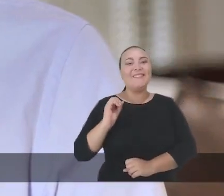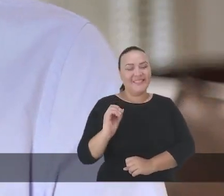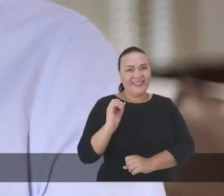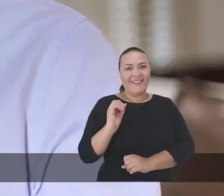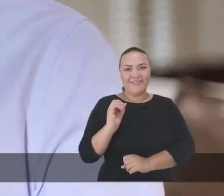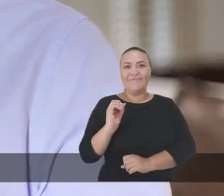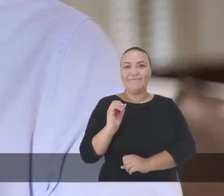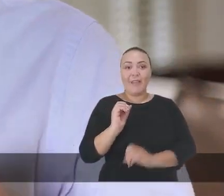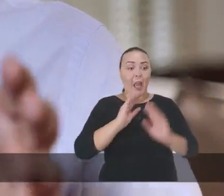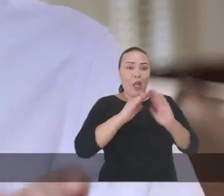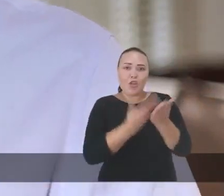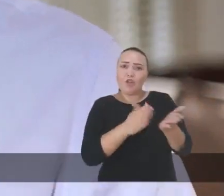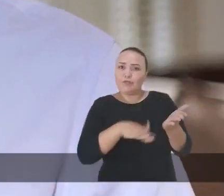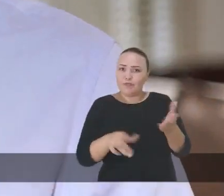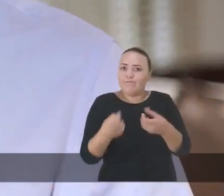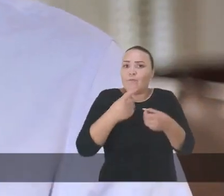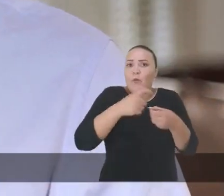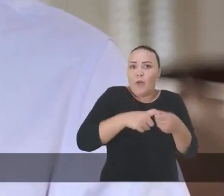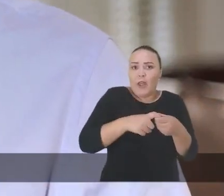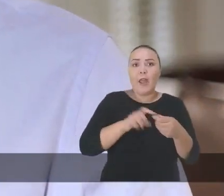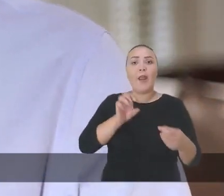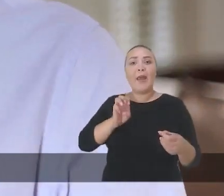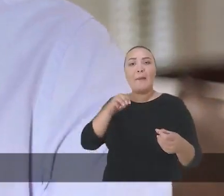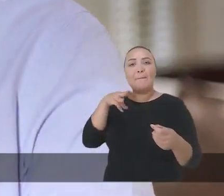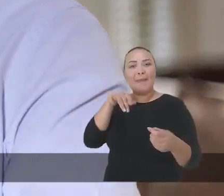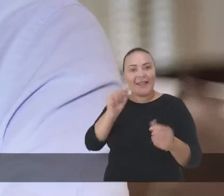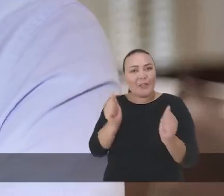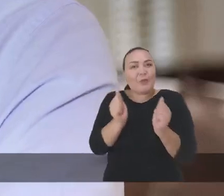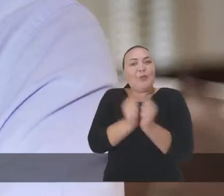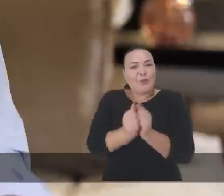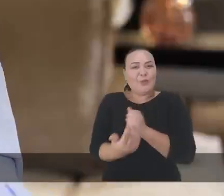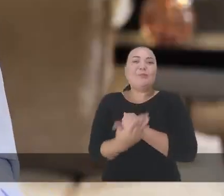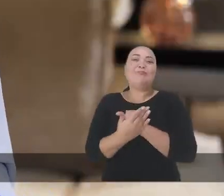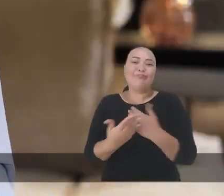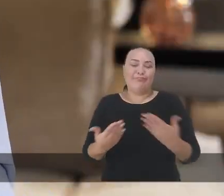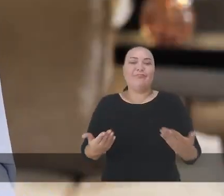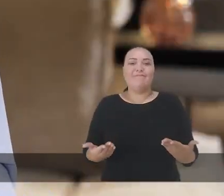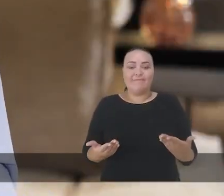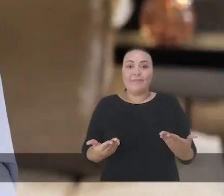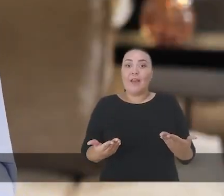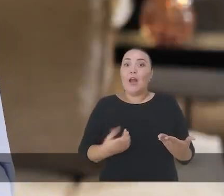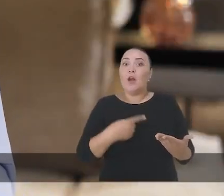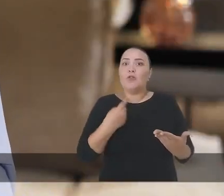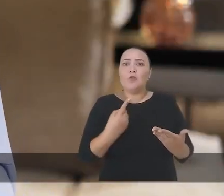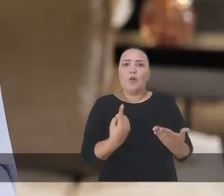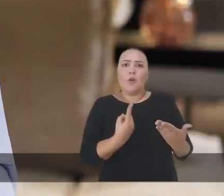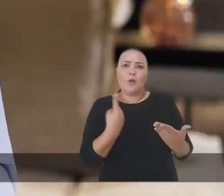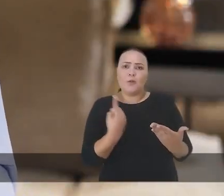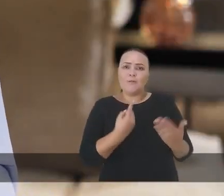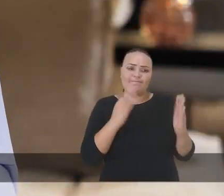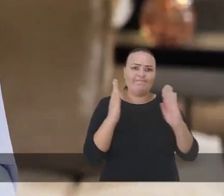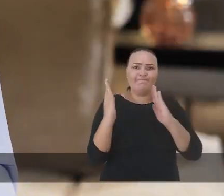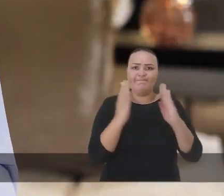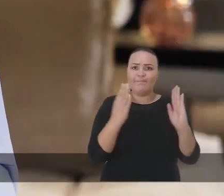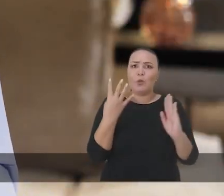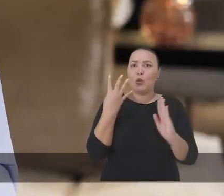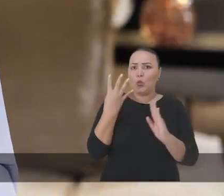Com a ajuda das creches conveniadas e com as EMEIs. Nós colocamos em 4 anos